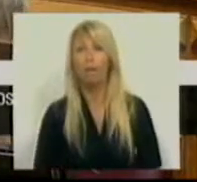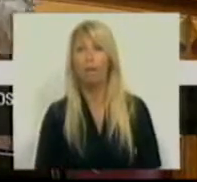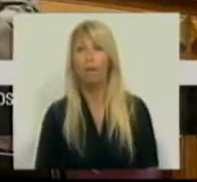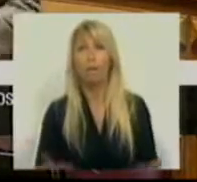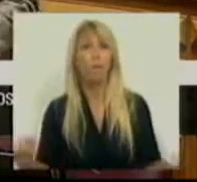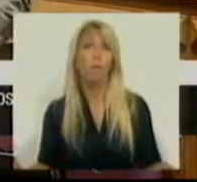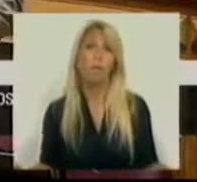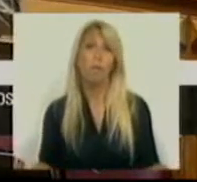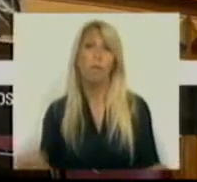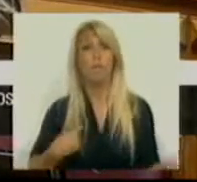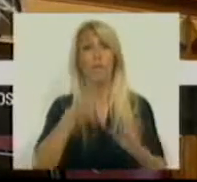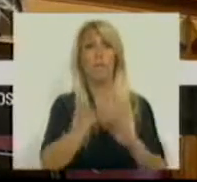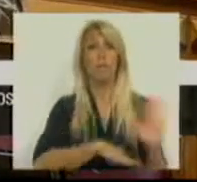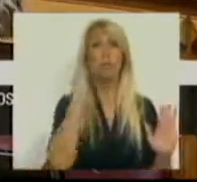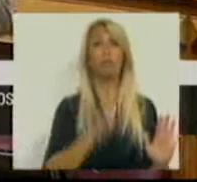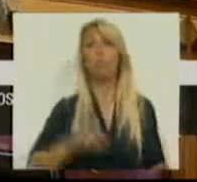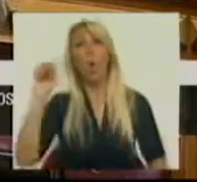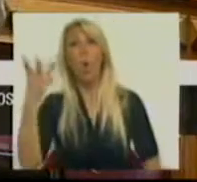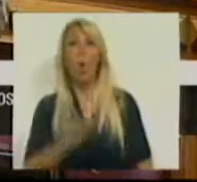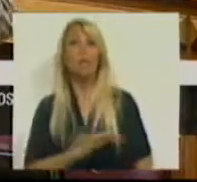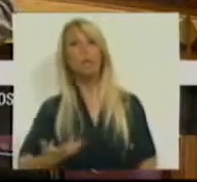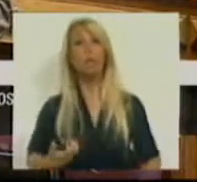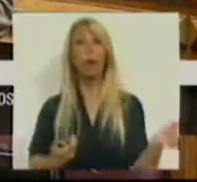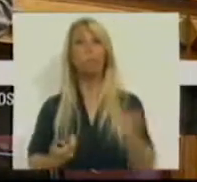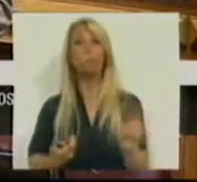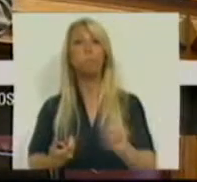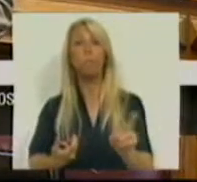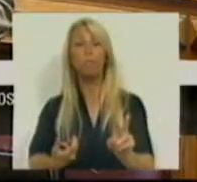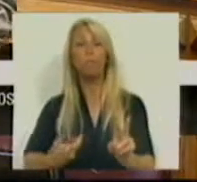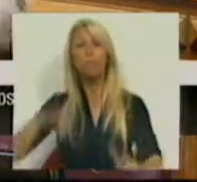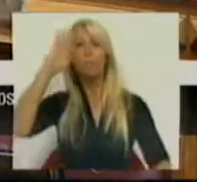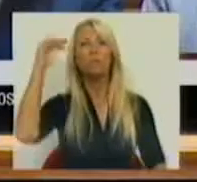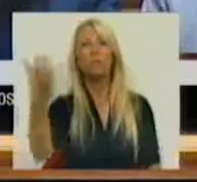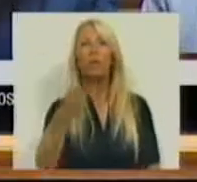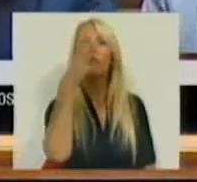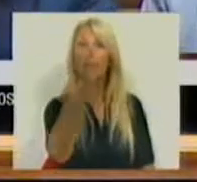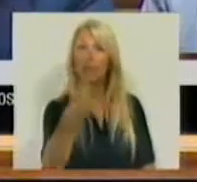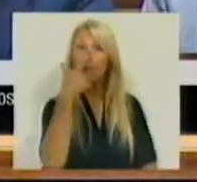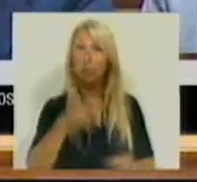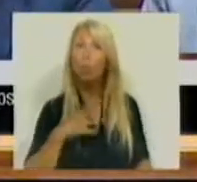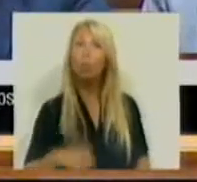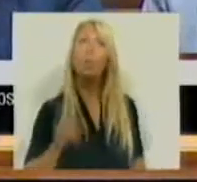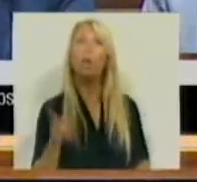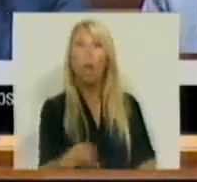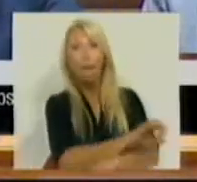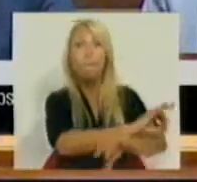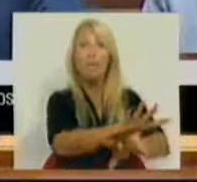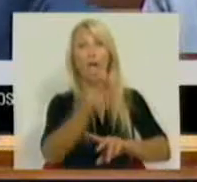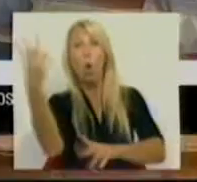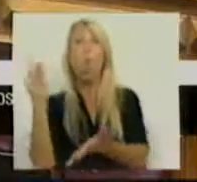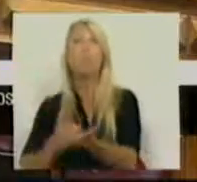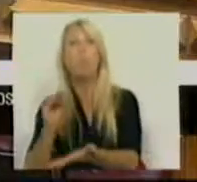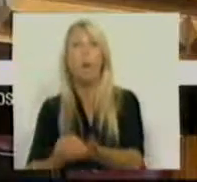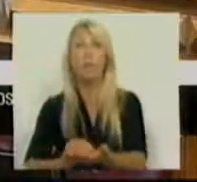precariedade ou o desemprego. O que vossas Excelências dizem aos portugueses é a miséria ou a pobreza.